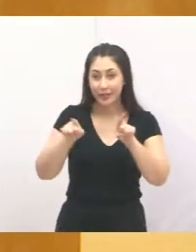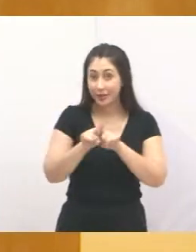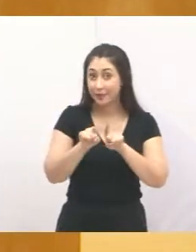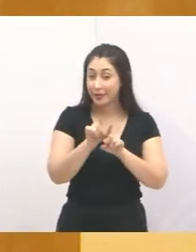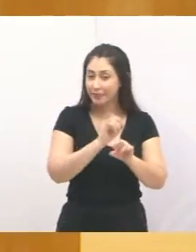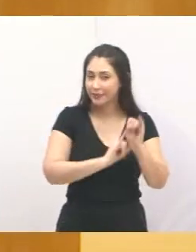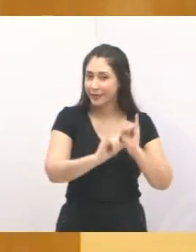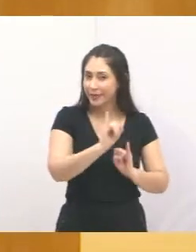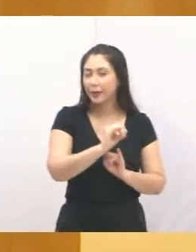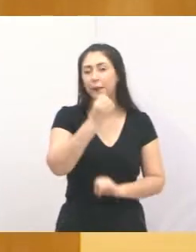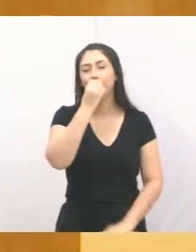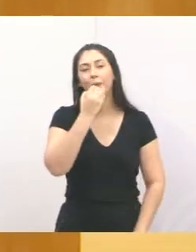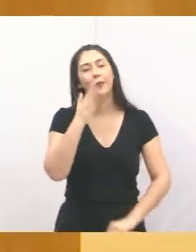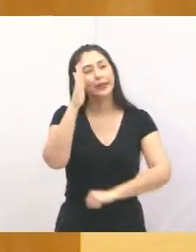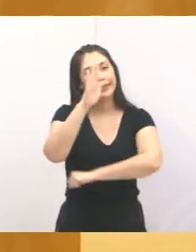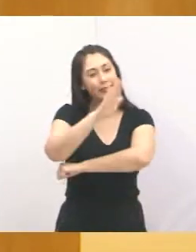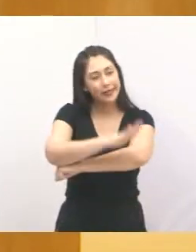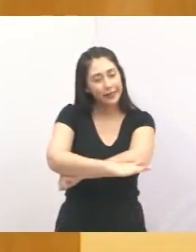boa tarde.